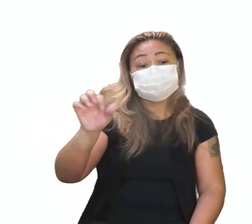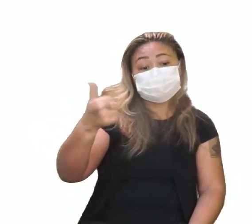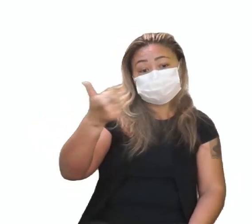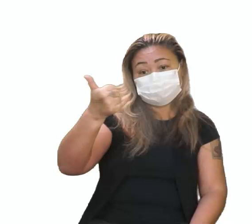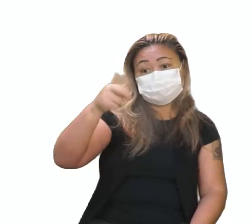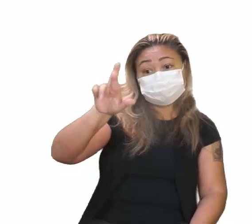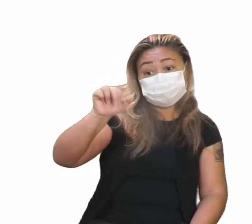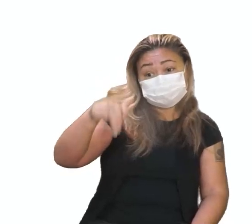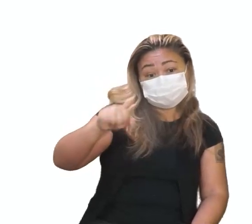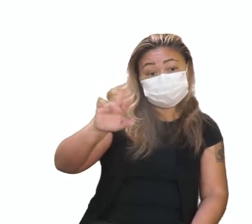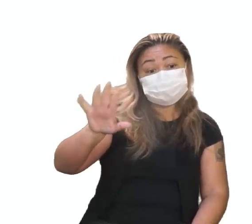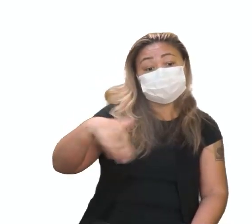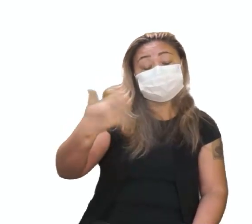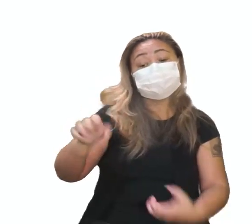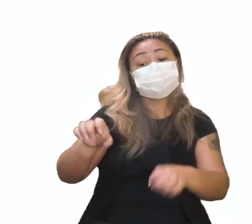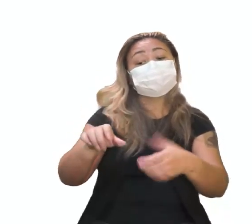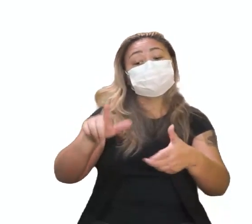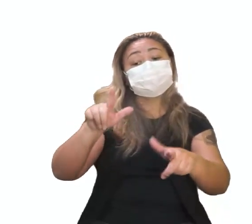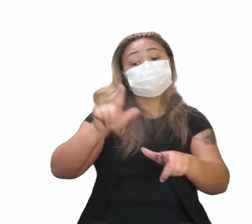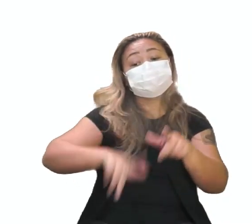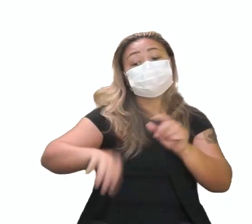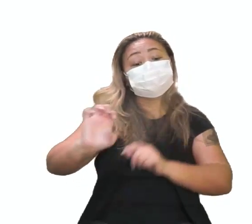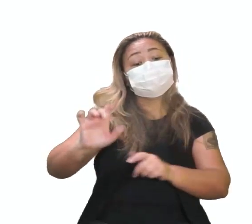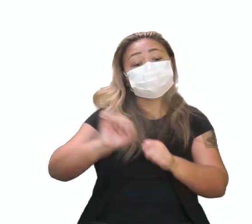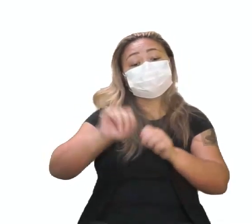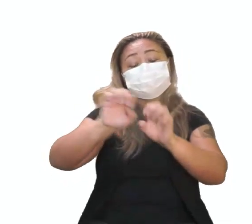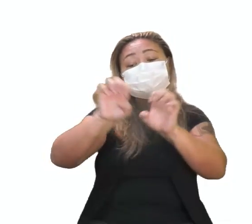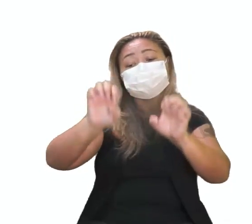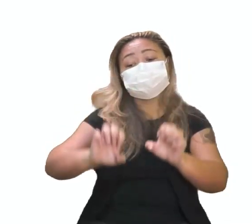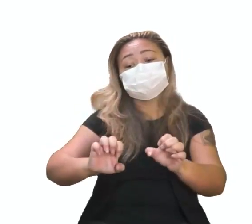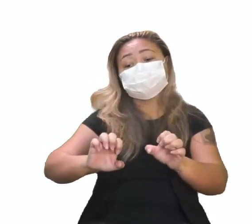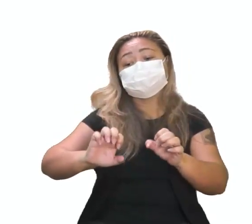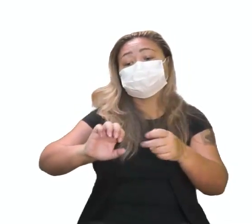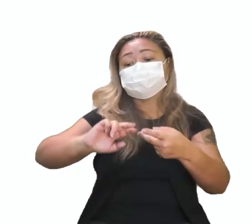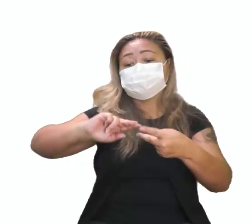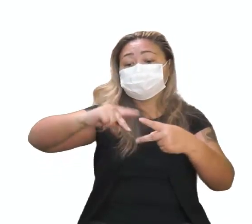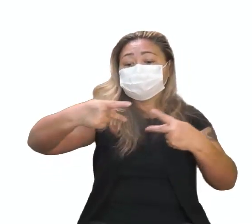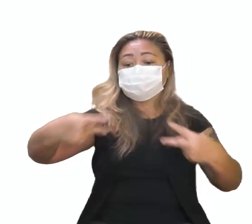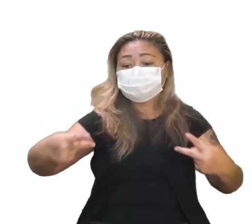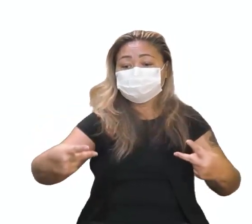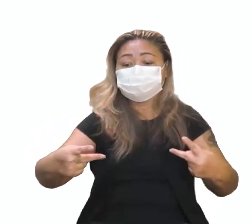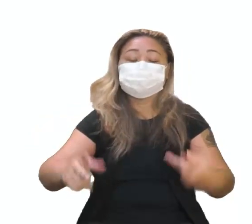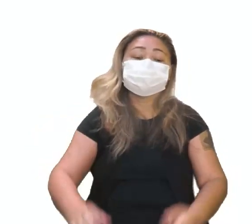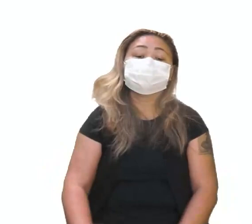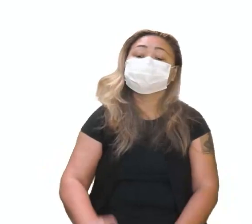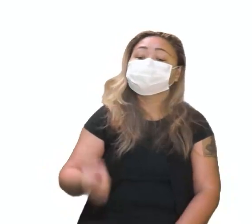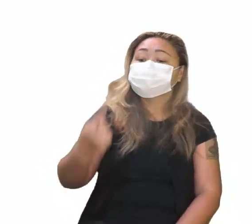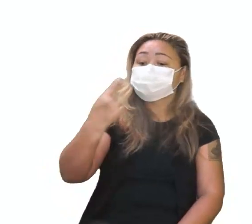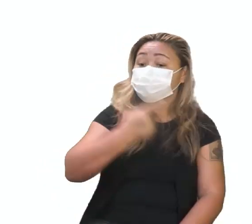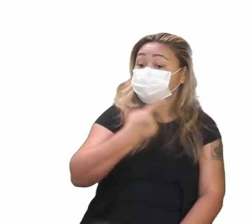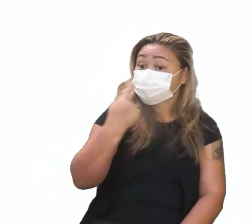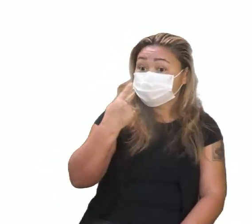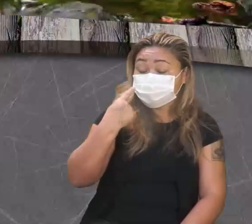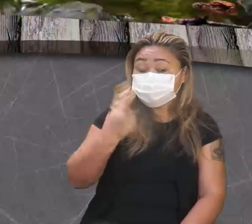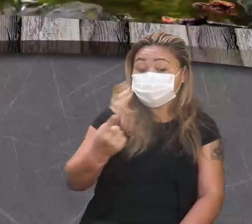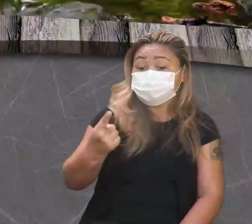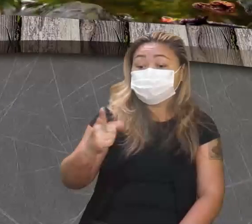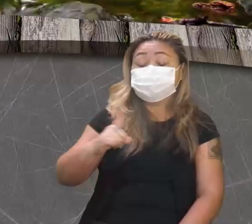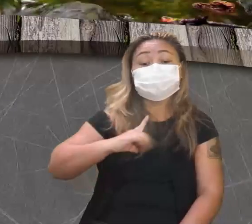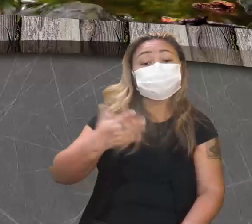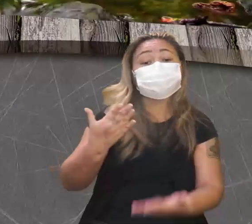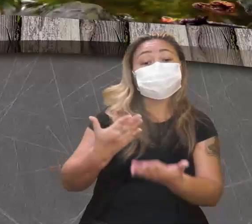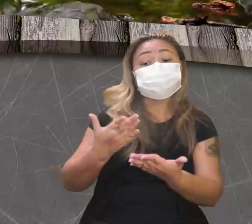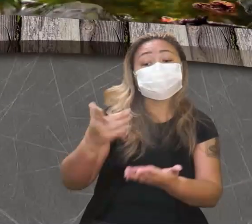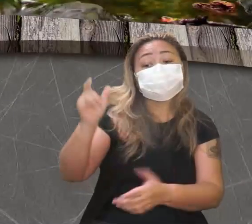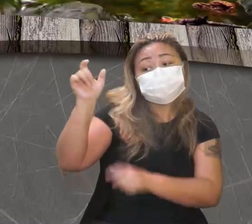RNA, hein, galera? E letra E. Ela falou sobre a estrutura da proteína. Olha aqui para mim. Nós tivemos